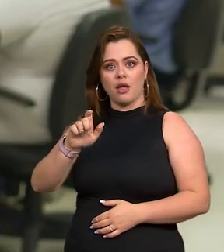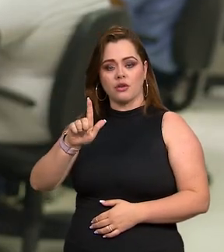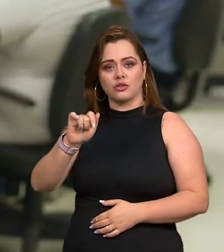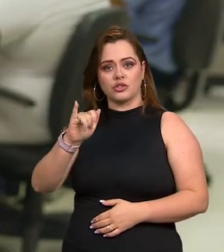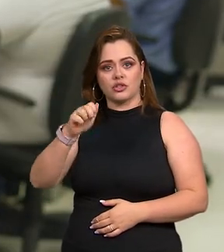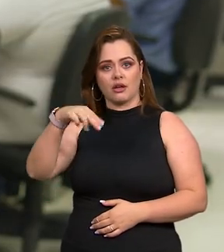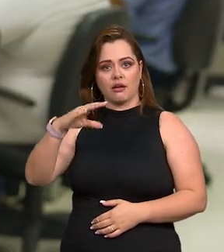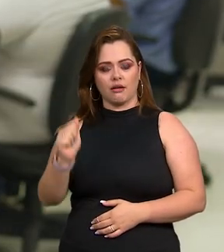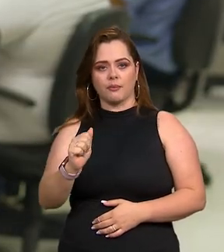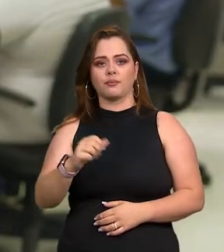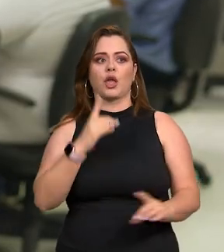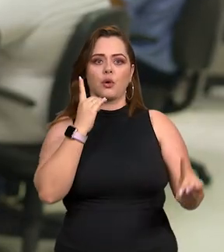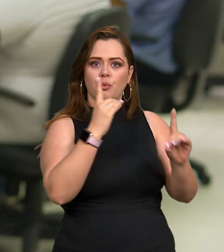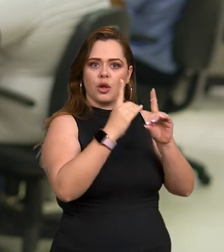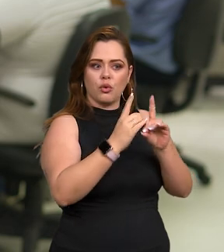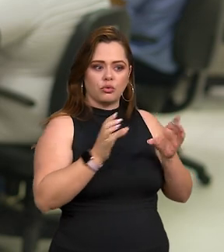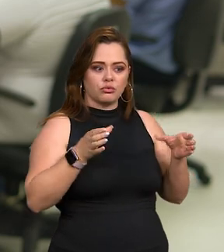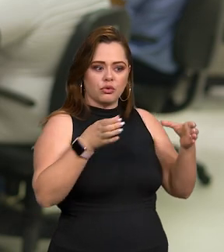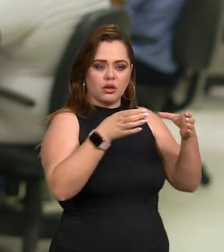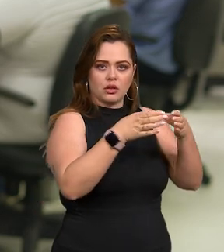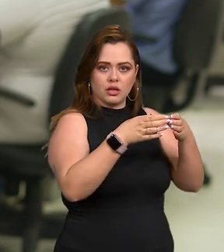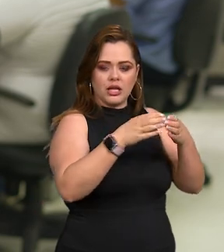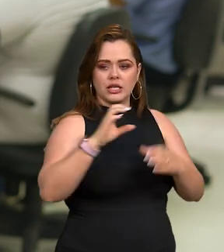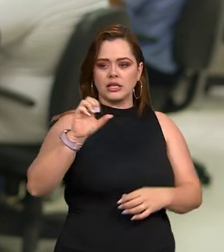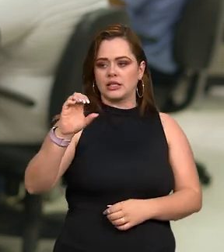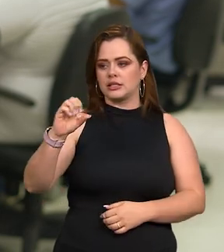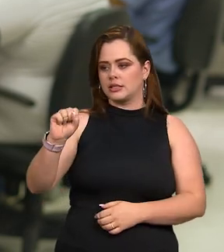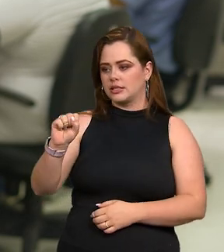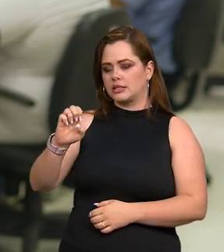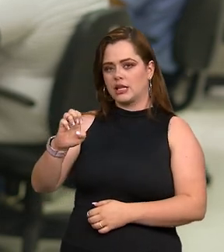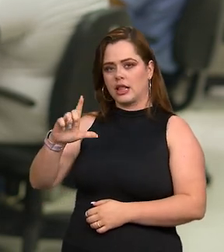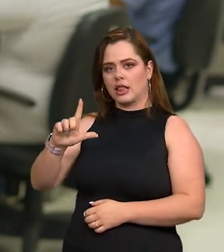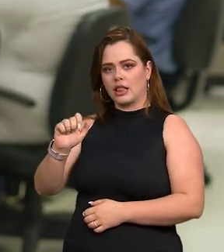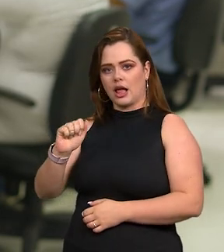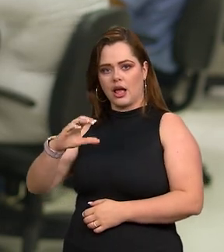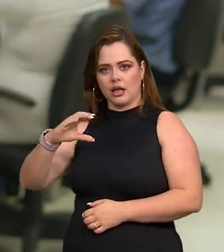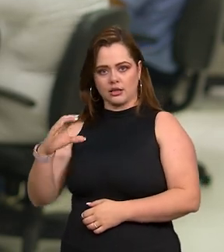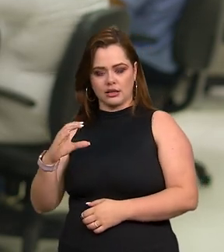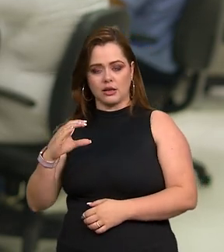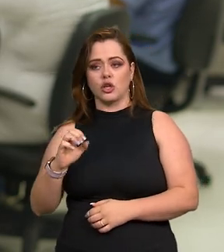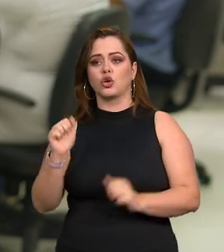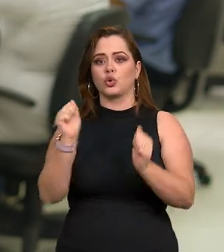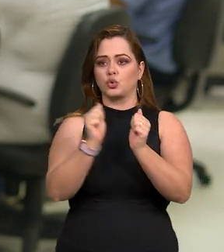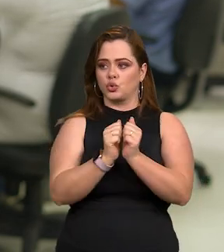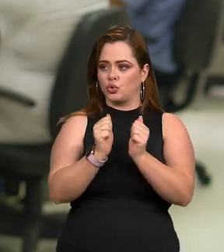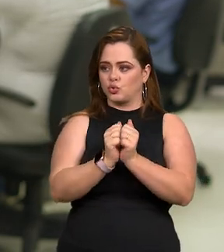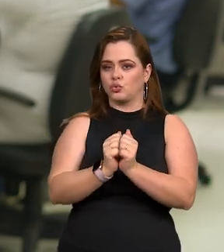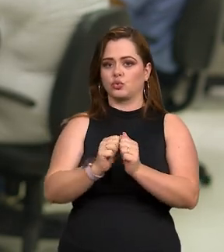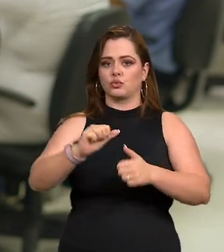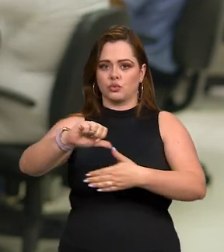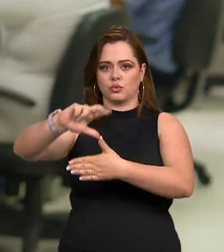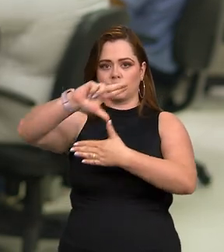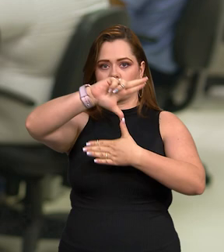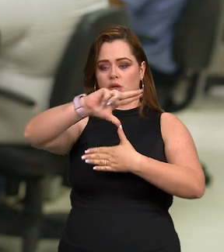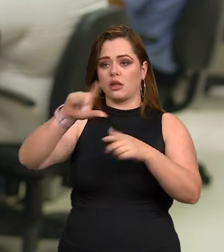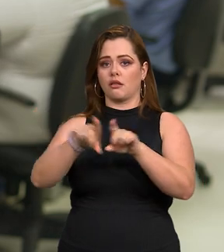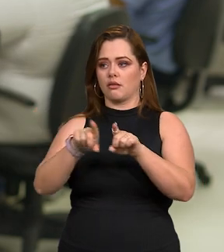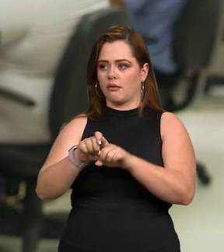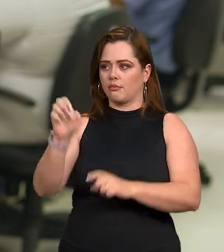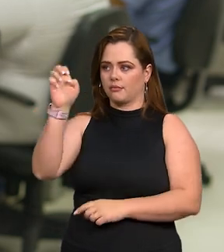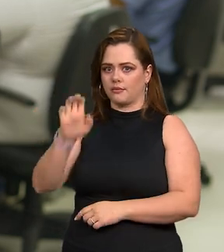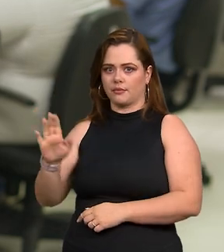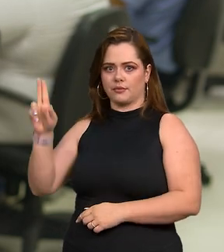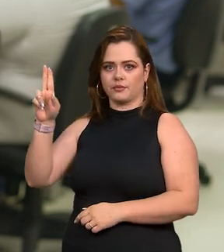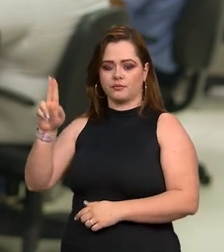a Bélgica, onde participa em Bruxelas, do encontro de cúpula entre CELAC, a Comunidade de Estados Latino-Americanos e